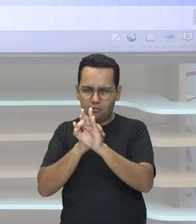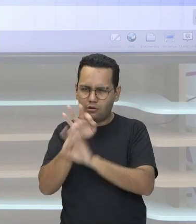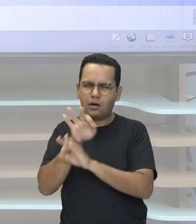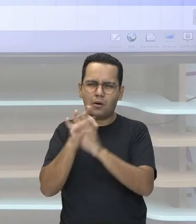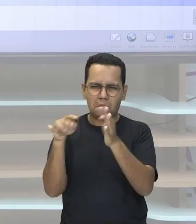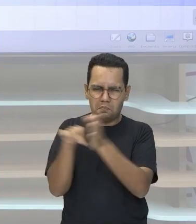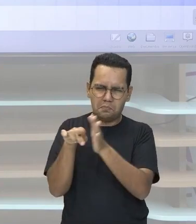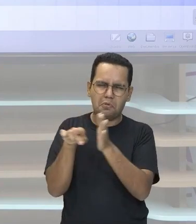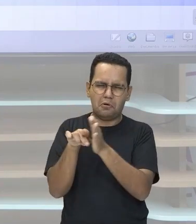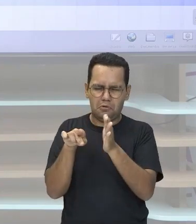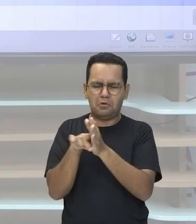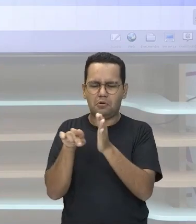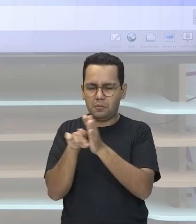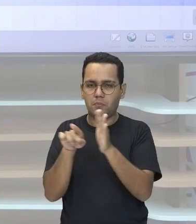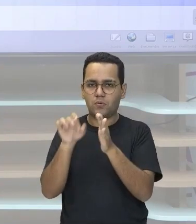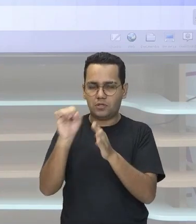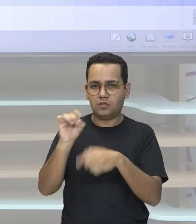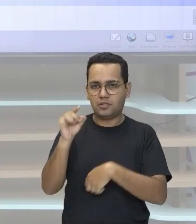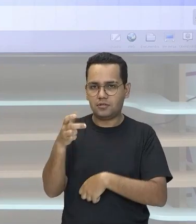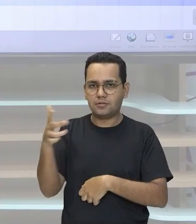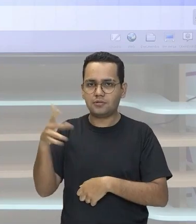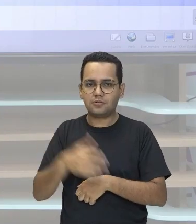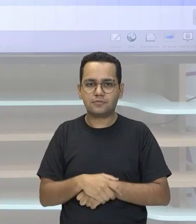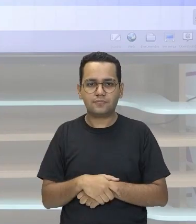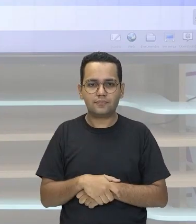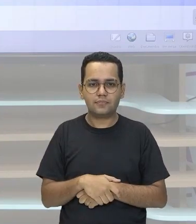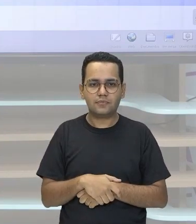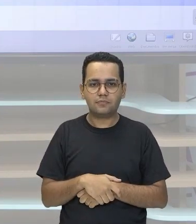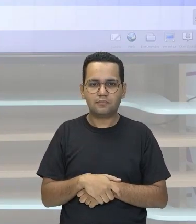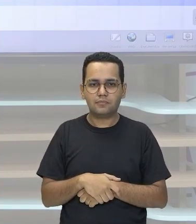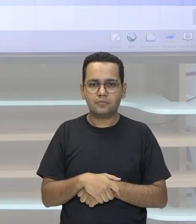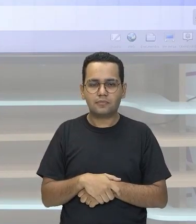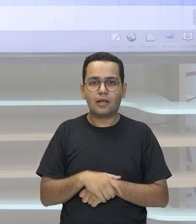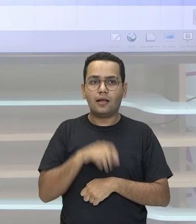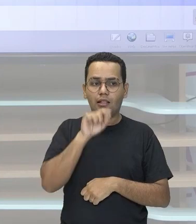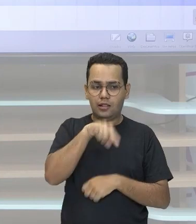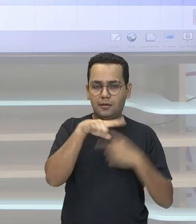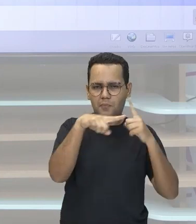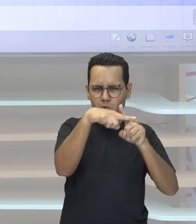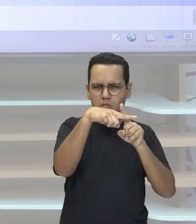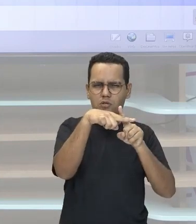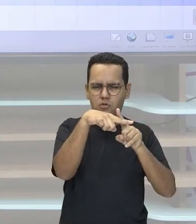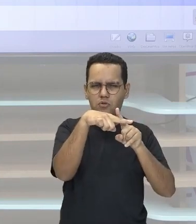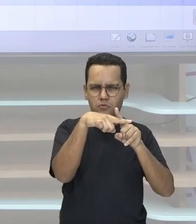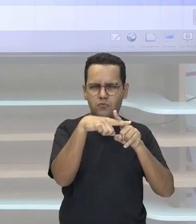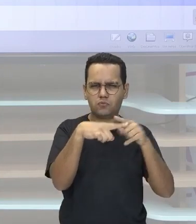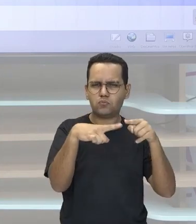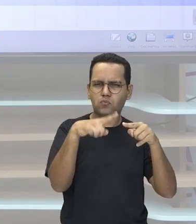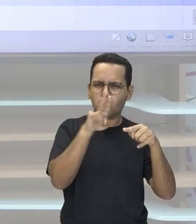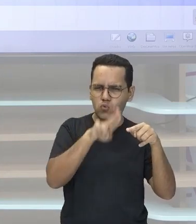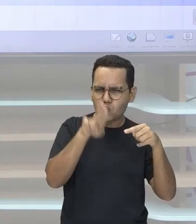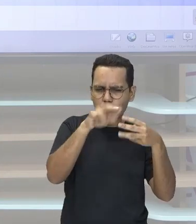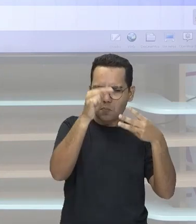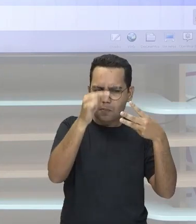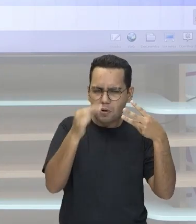científica Você também Vai utilizar Na subtração Recordando Primeiro passo